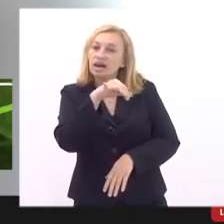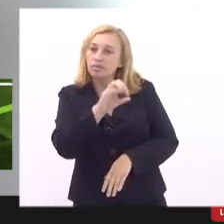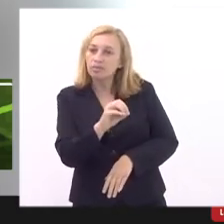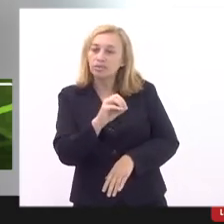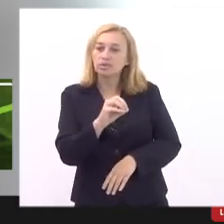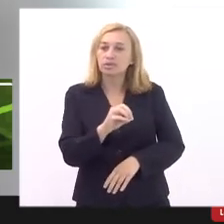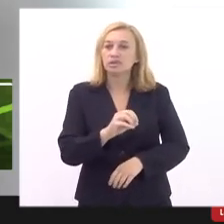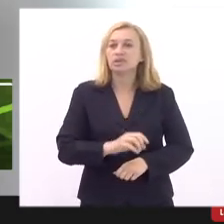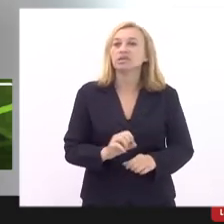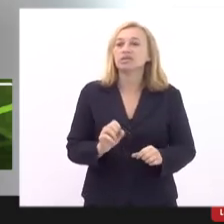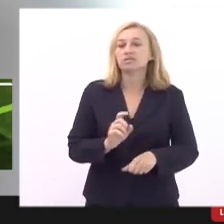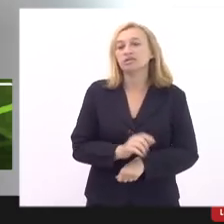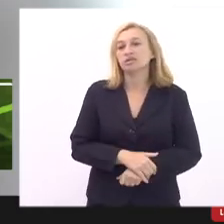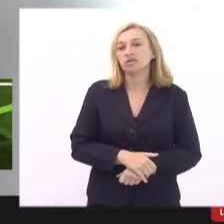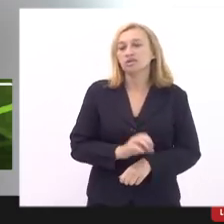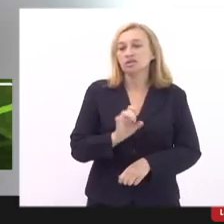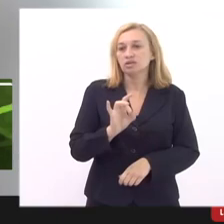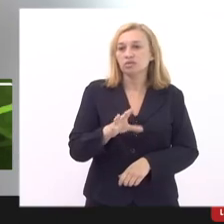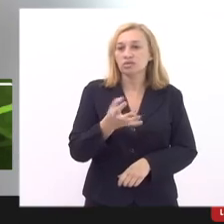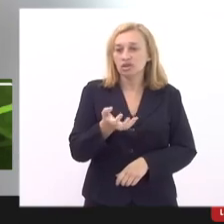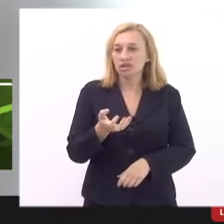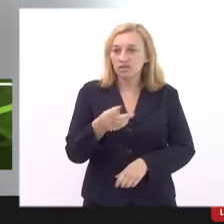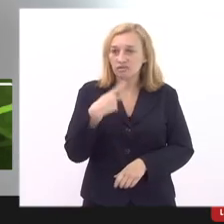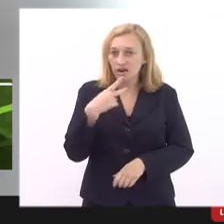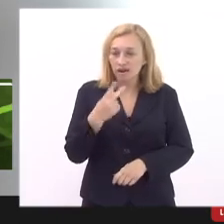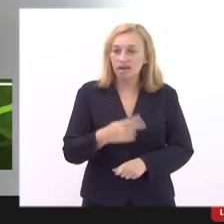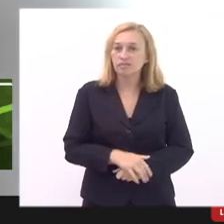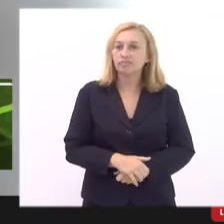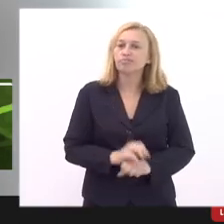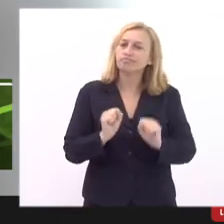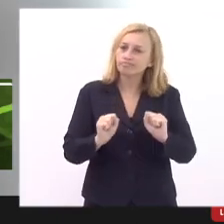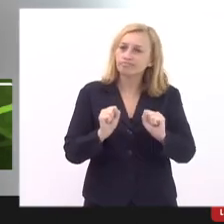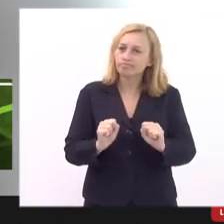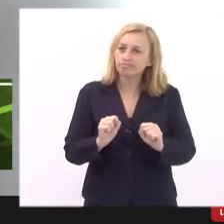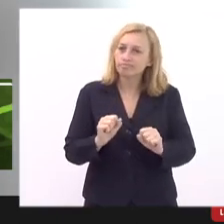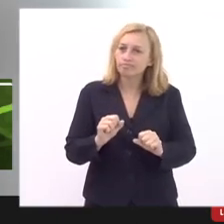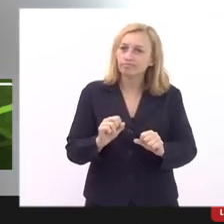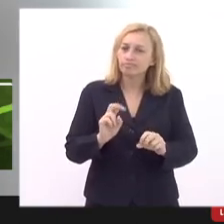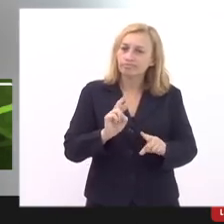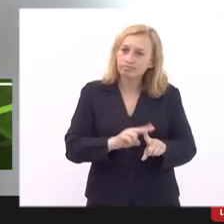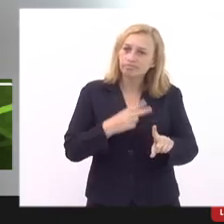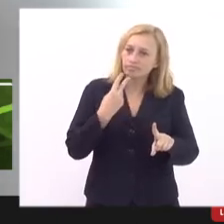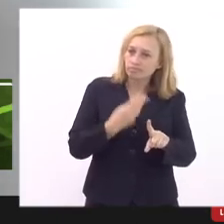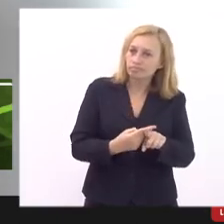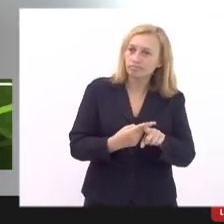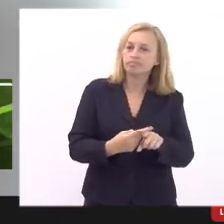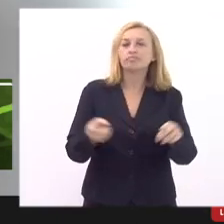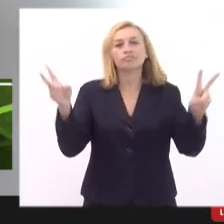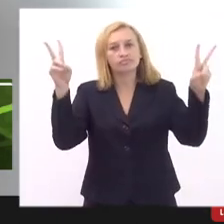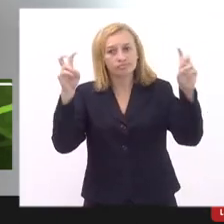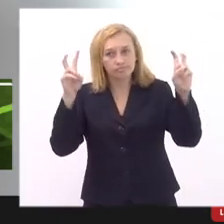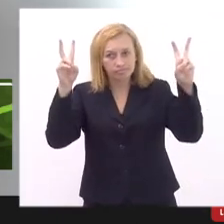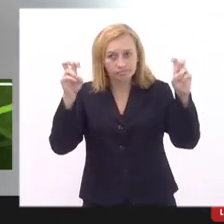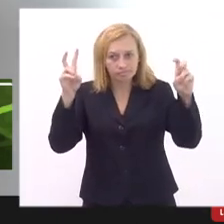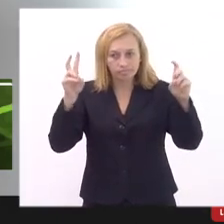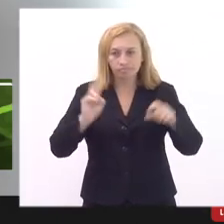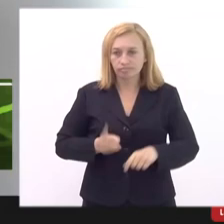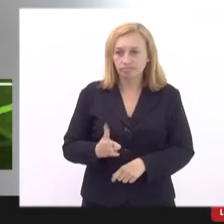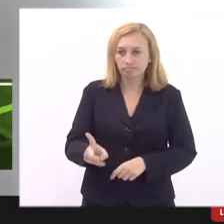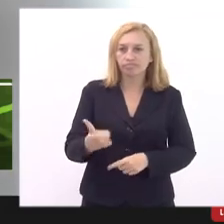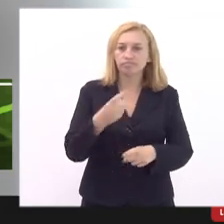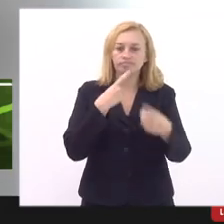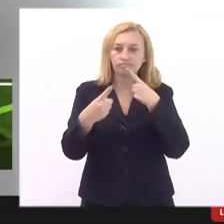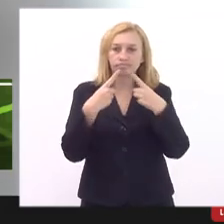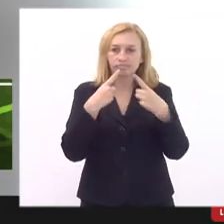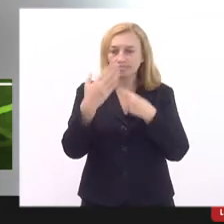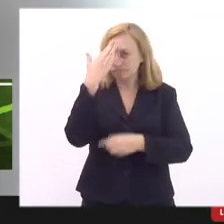então por hora é isso acredito que a gente vai poder desdobrar esses temas essas questões aí adiante no debate